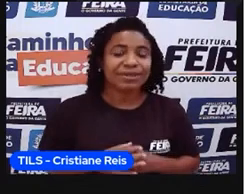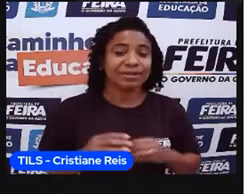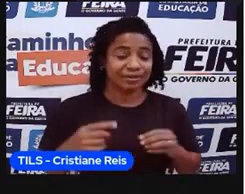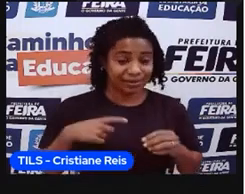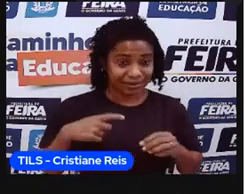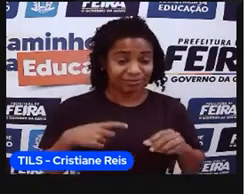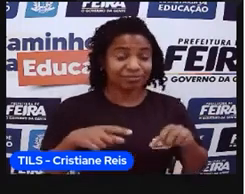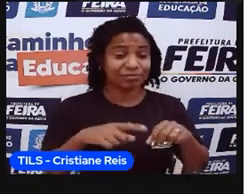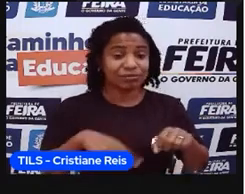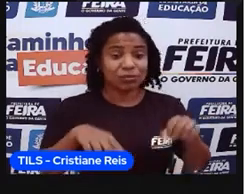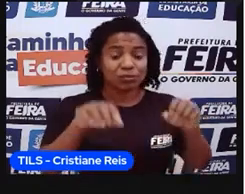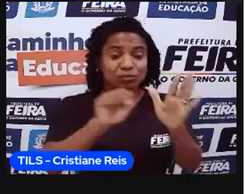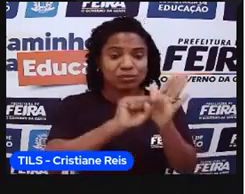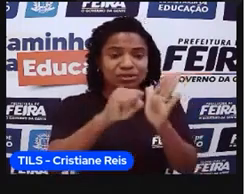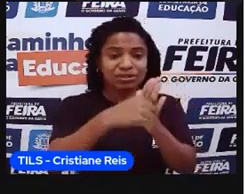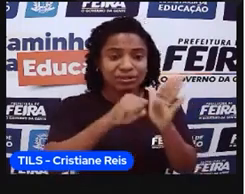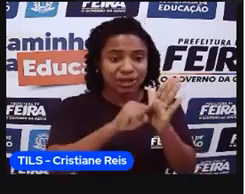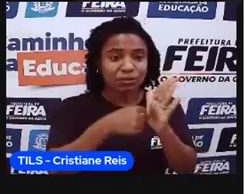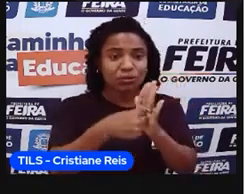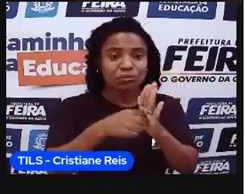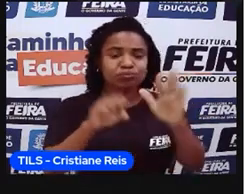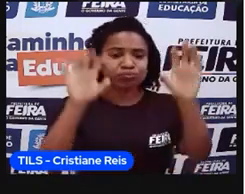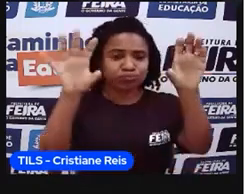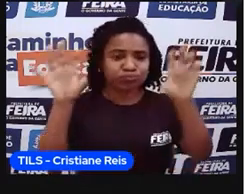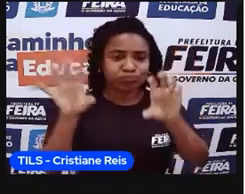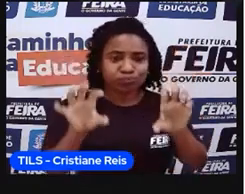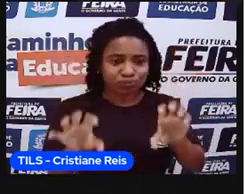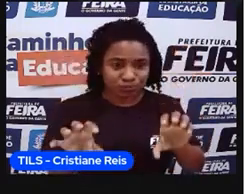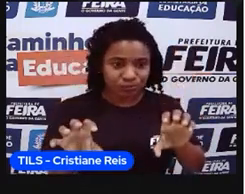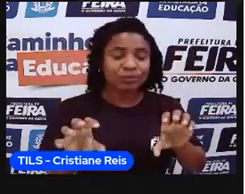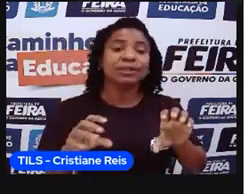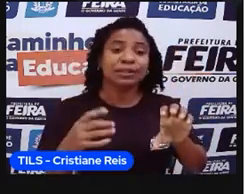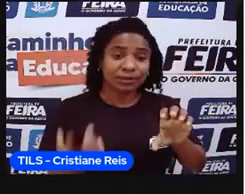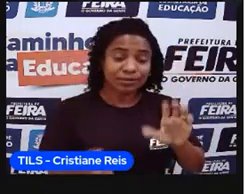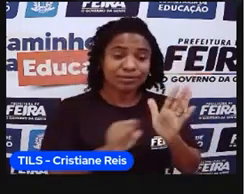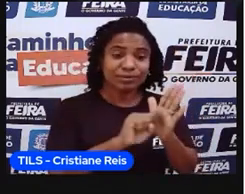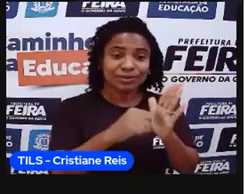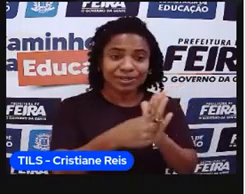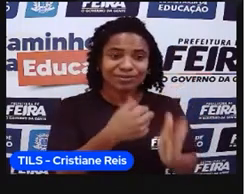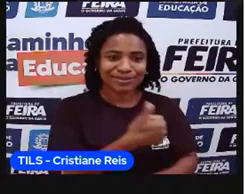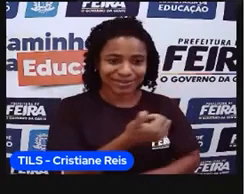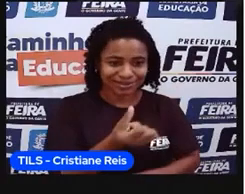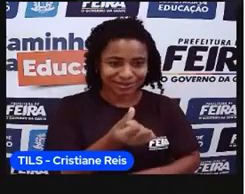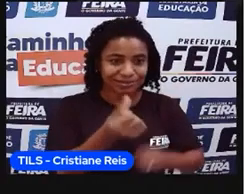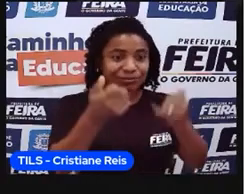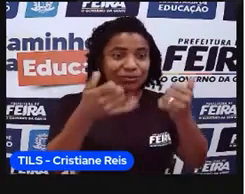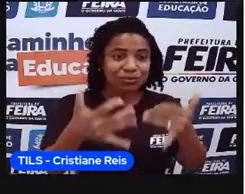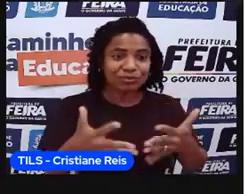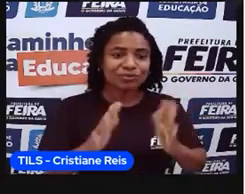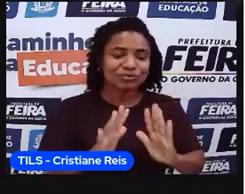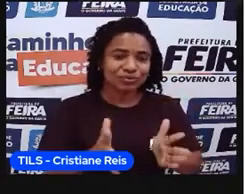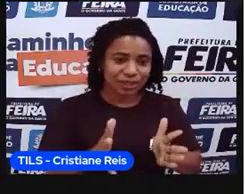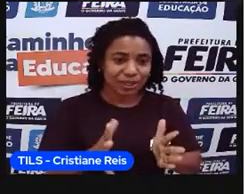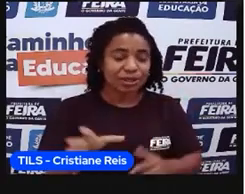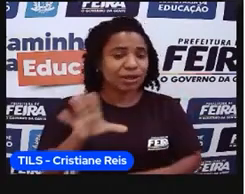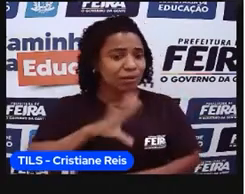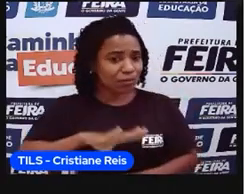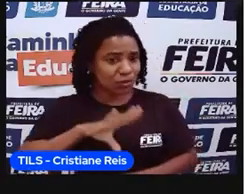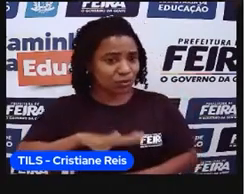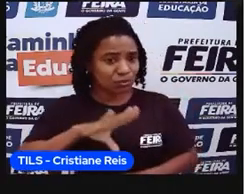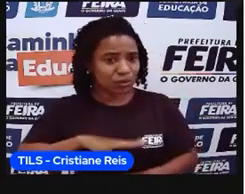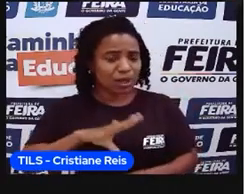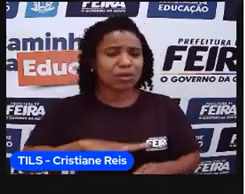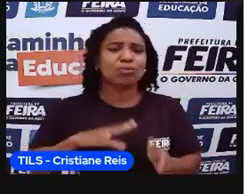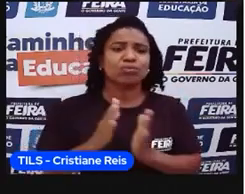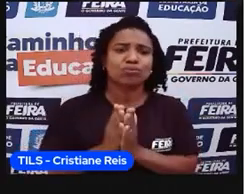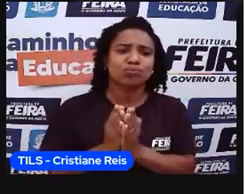períodos aí. Onde o século 16, nós já começamos a estudar até, Na aula passada. Falamos sobre a ocupação litorânea. A